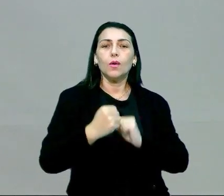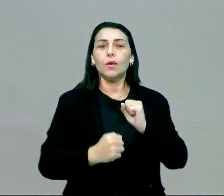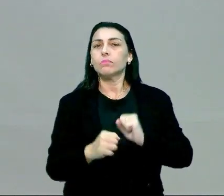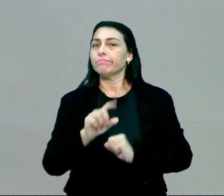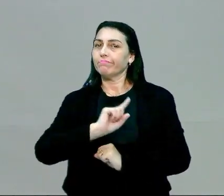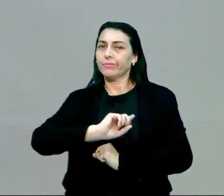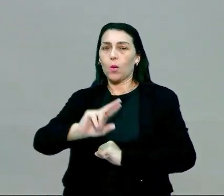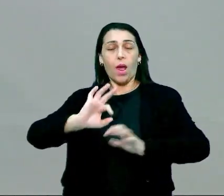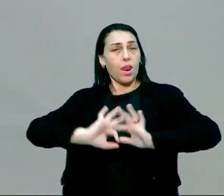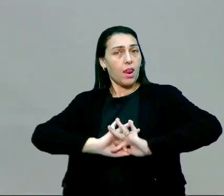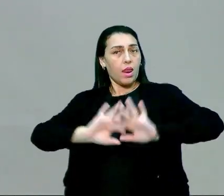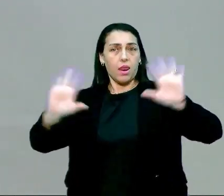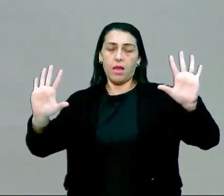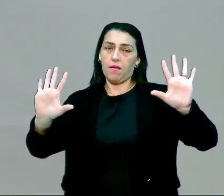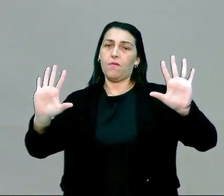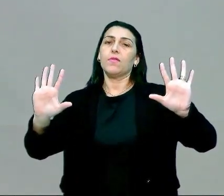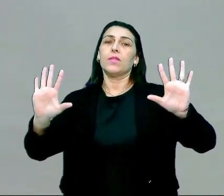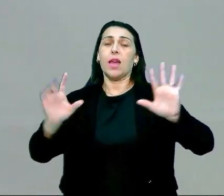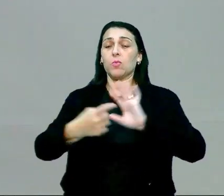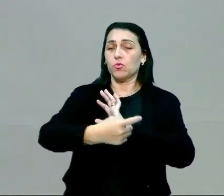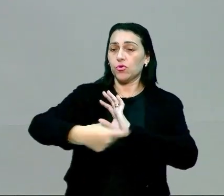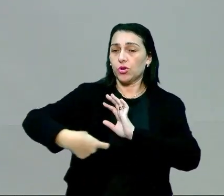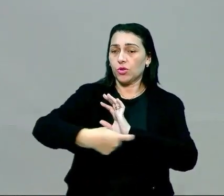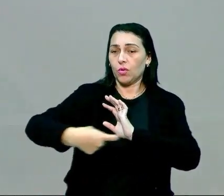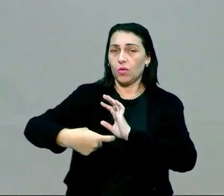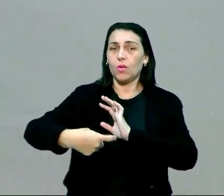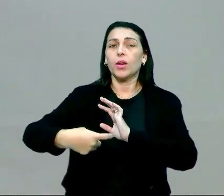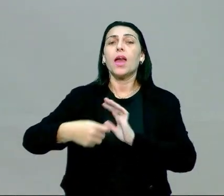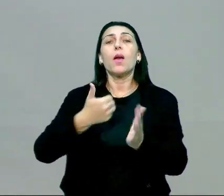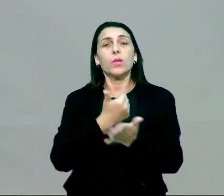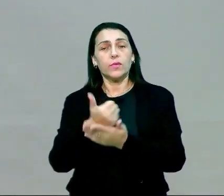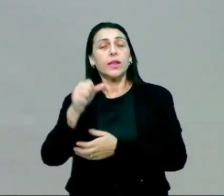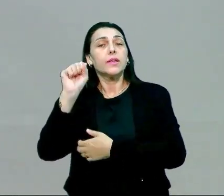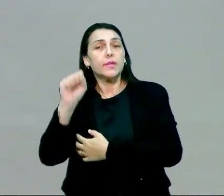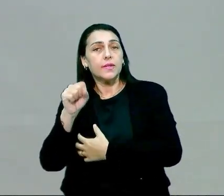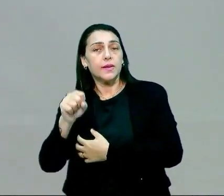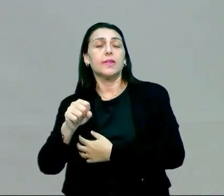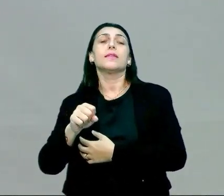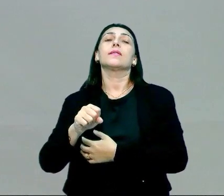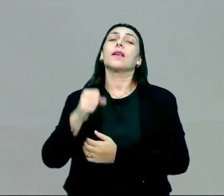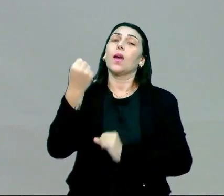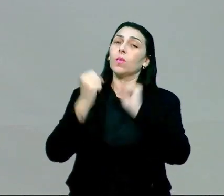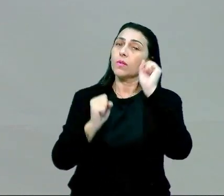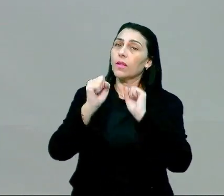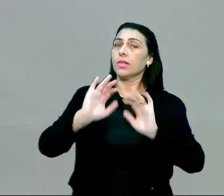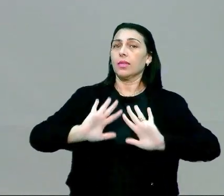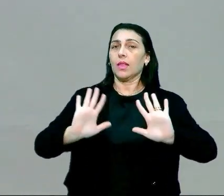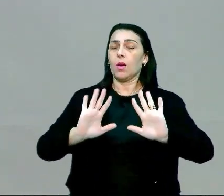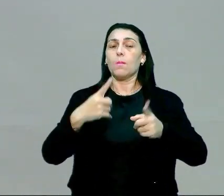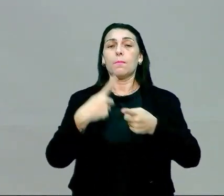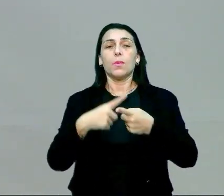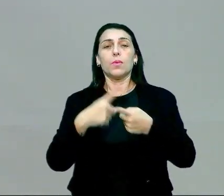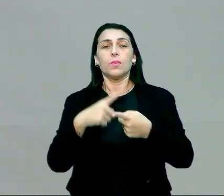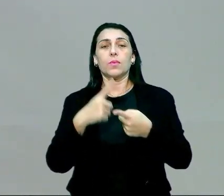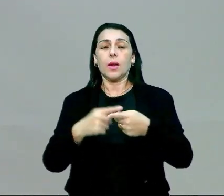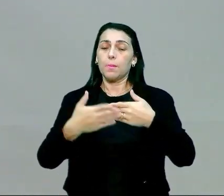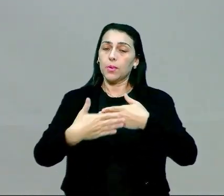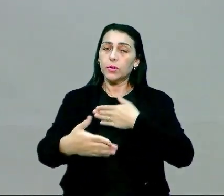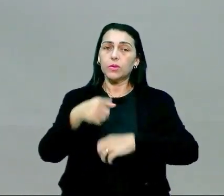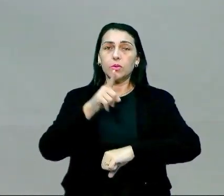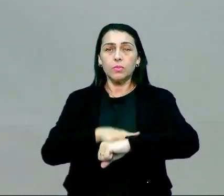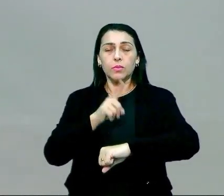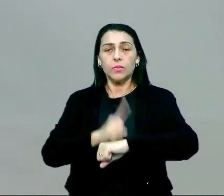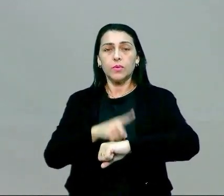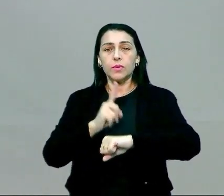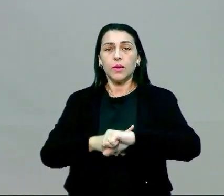aquilo ali é livre, é espontâneo. É uma atividade física? Sim. É um exercício físico? Não. Por quê? Porque a partir do momento